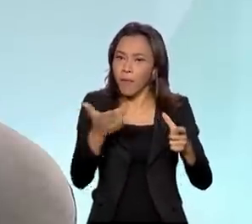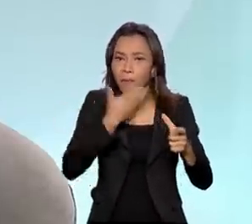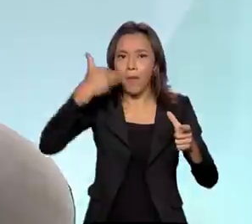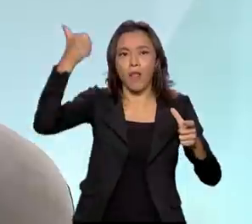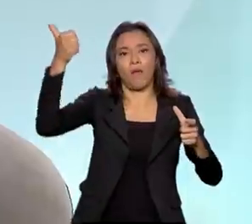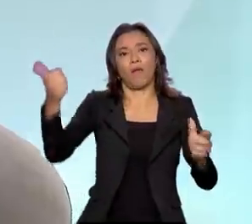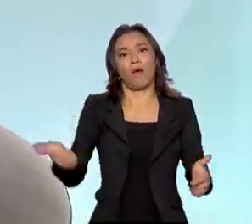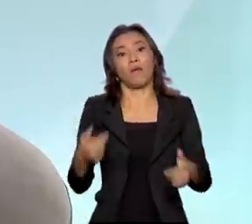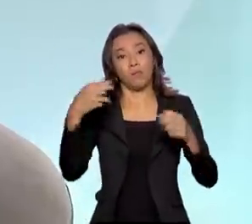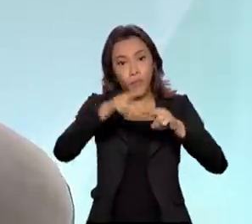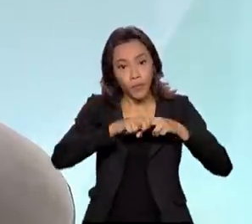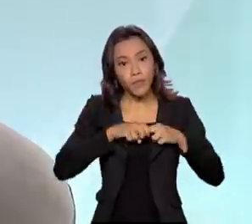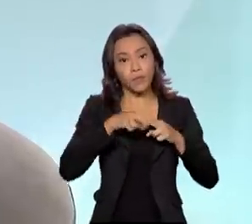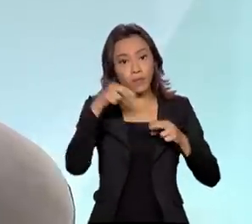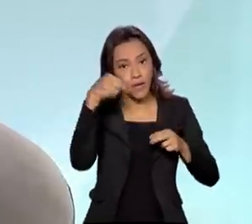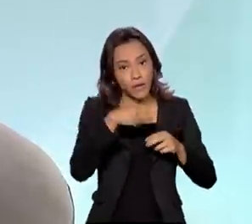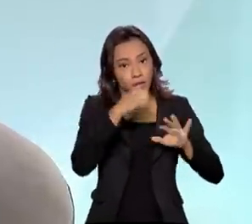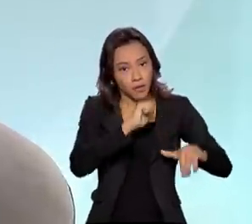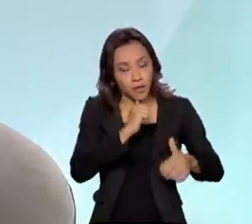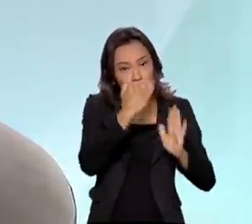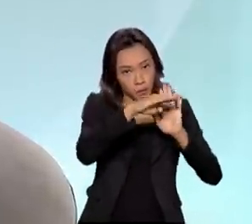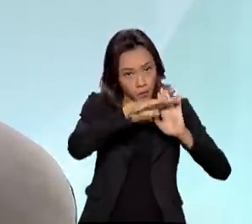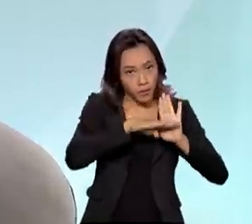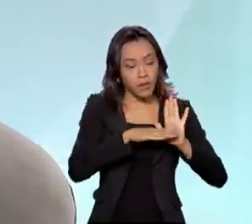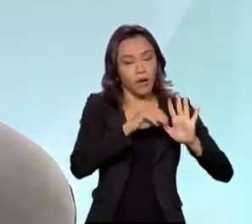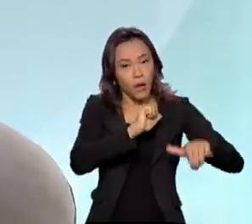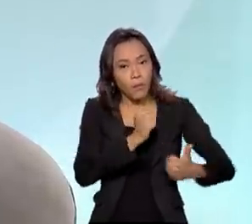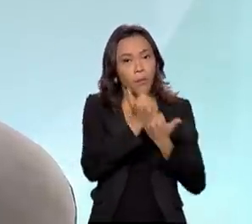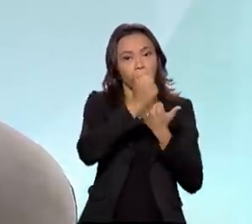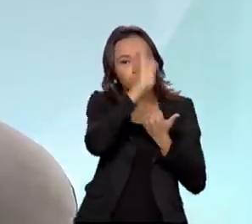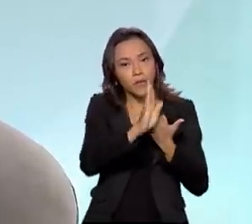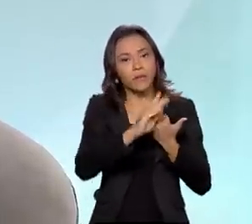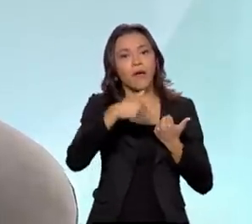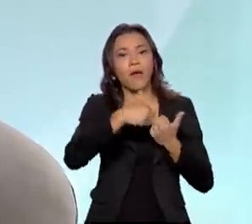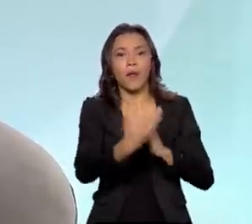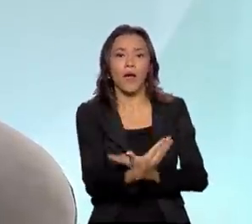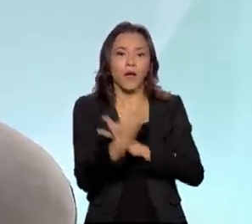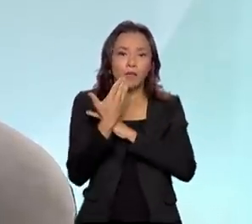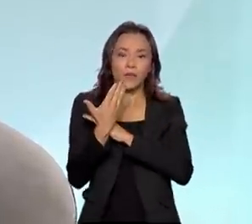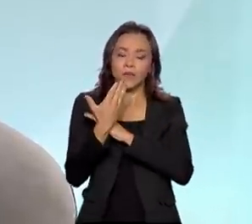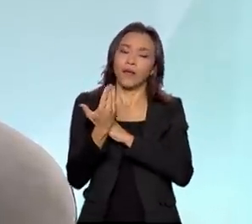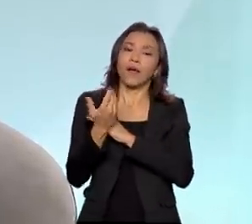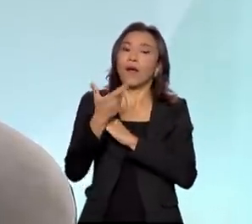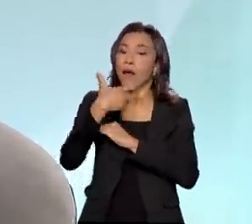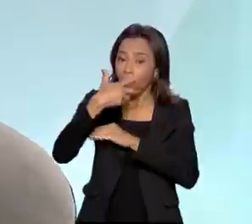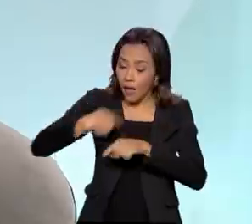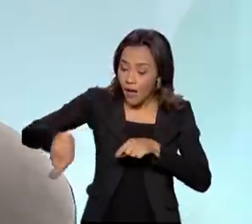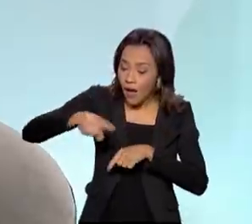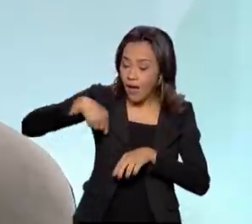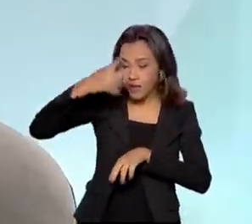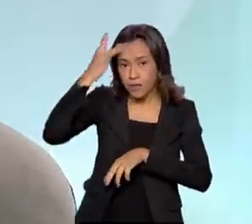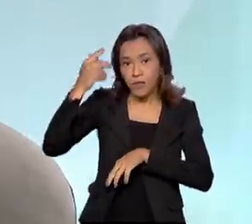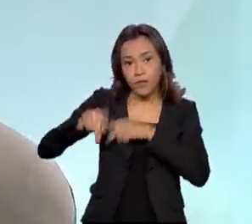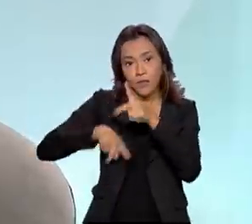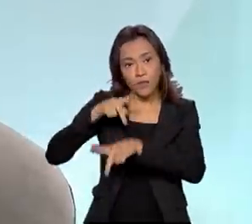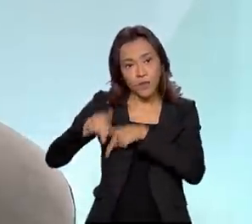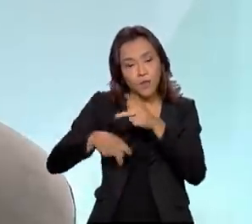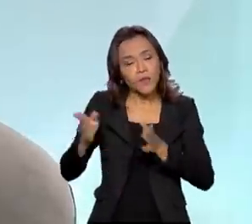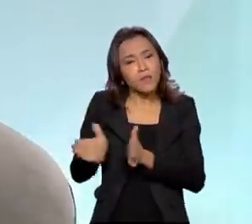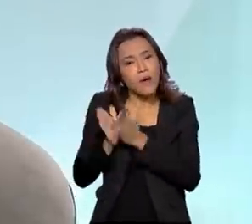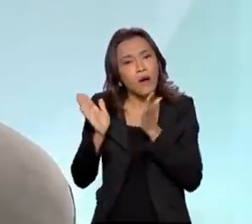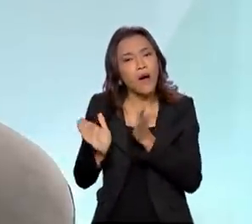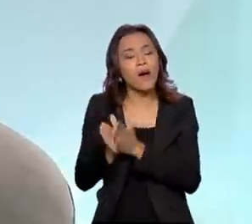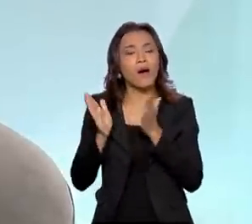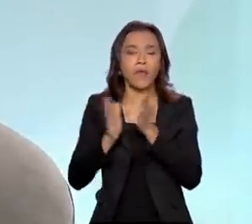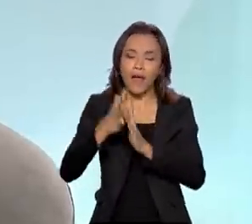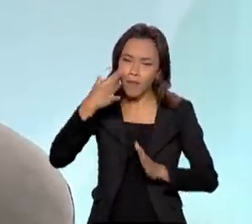portanto, o Auxílio Brasil, ele chega mais reforçado para servir a nossa população mais carente, cada vez mais a presença